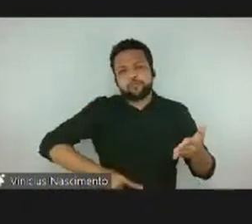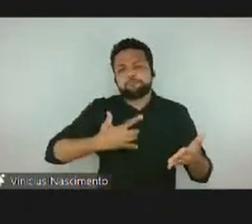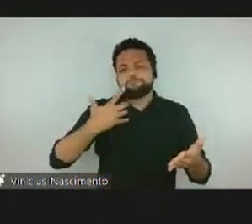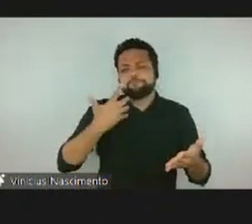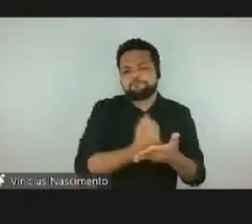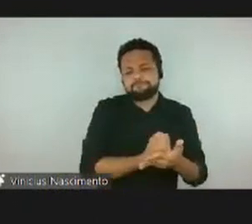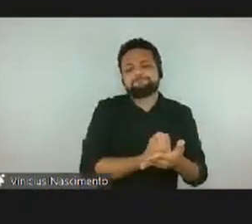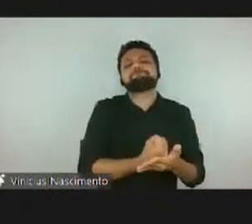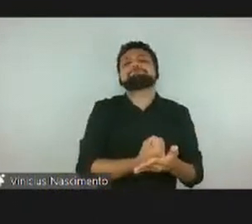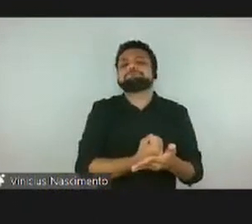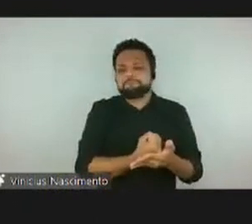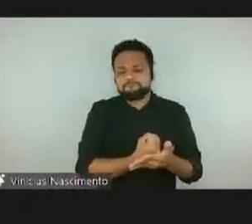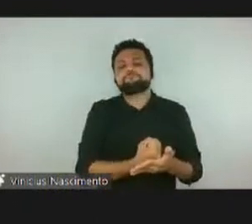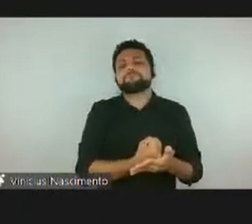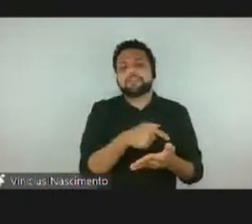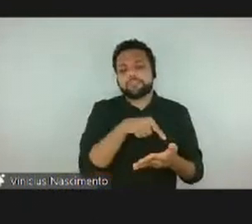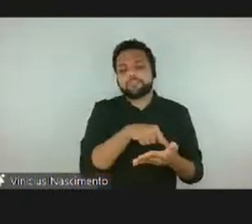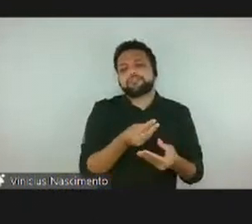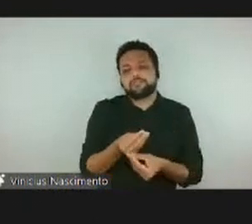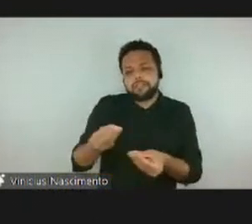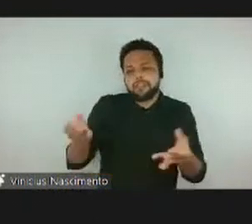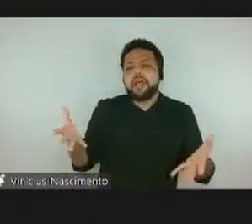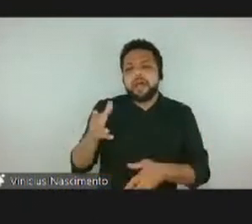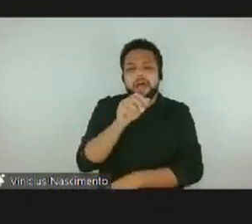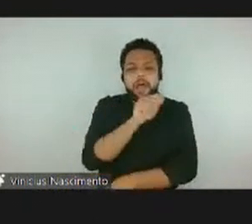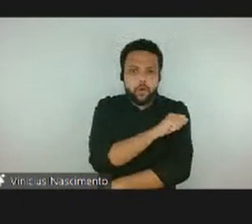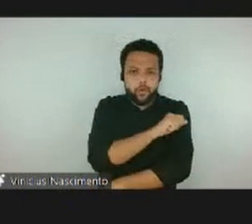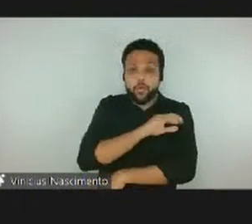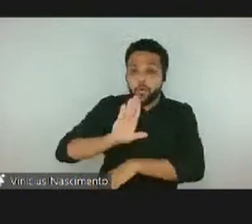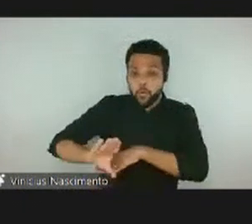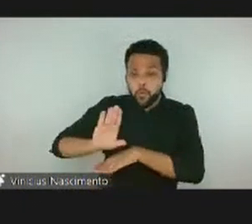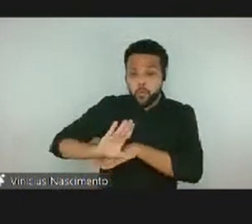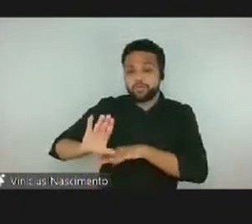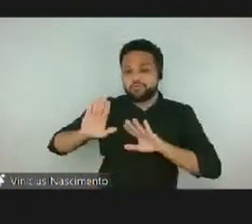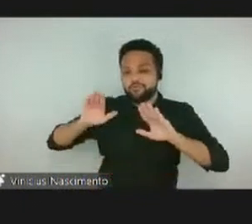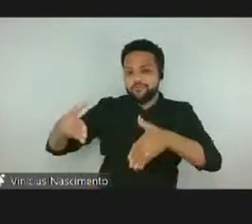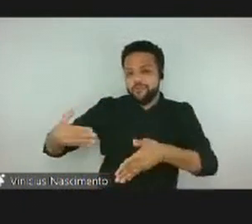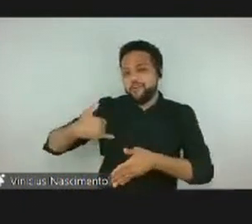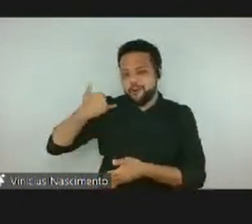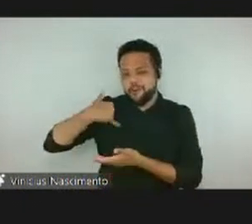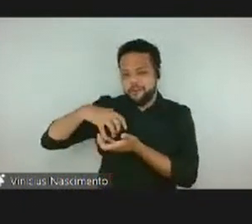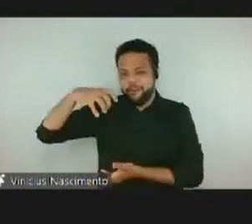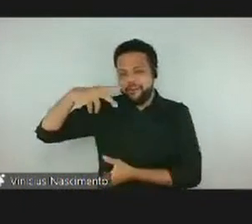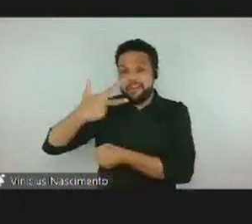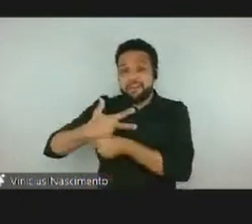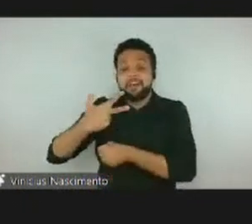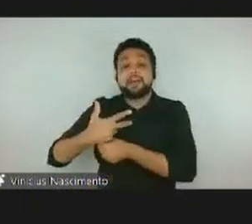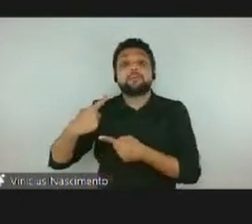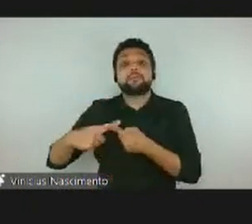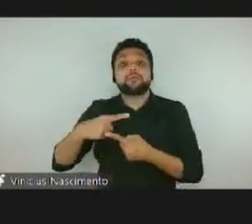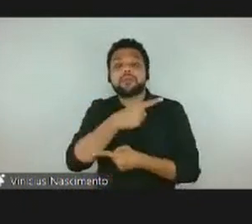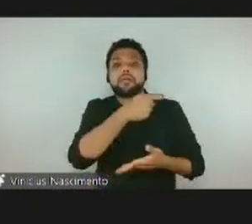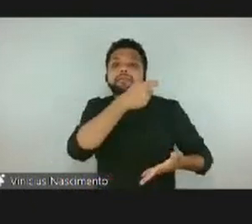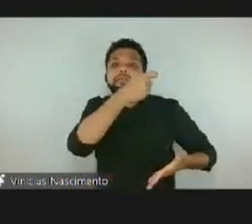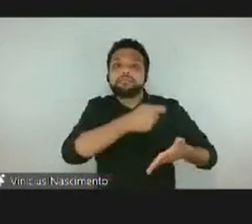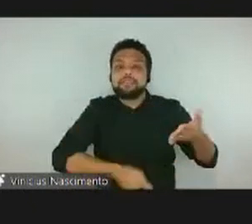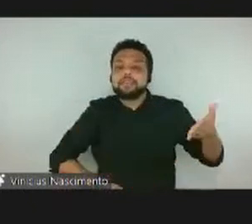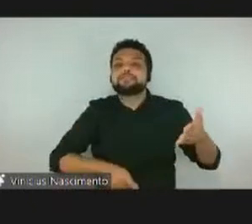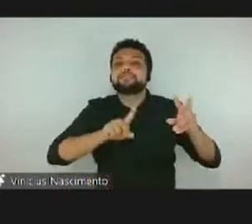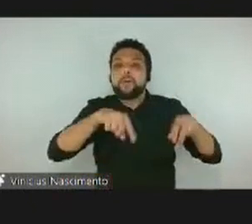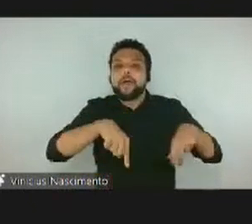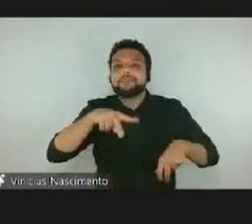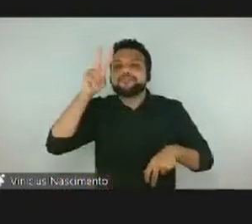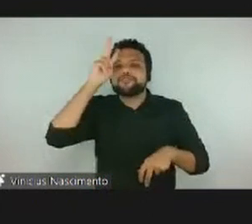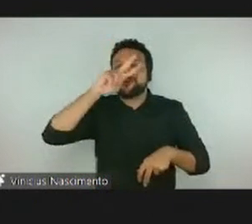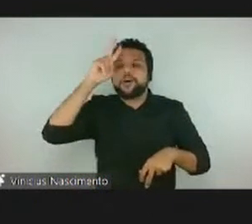disponibiliza para os alunos do curso da terceira idade para que eles leiam, porque é um texto histórico da Ana Tereza Fabris,